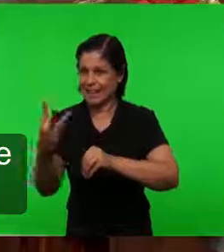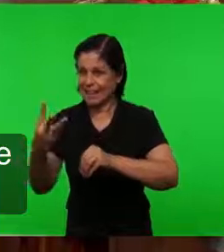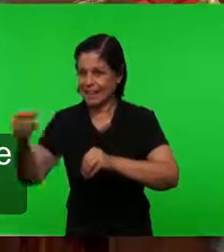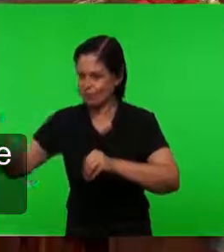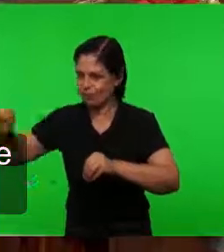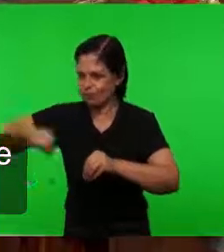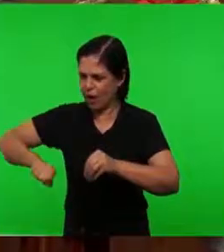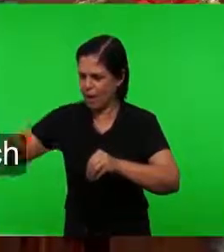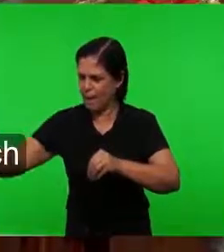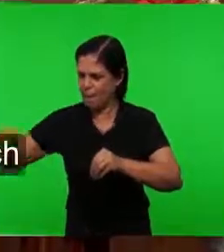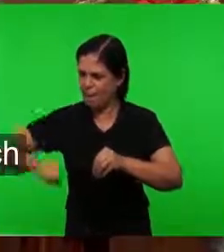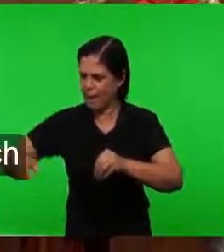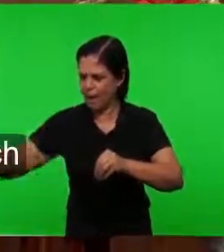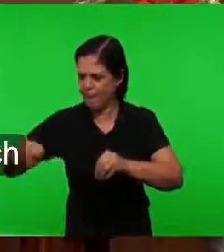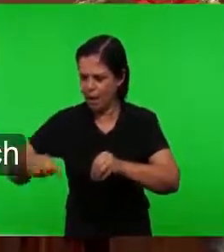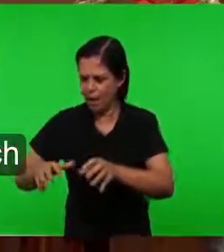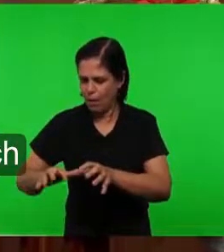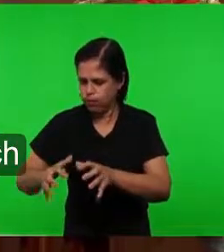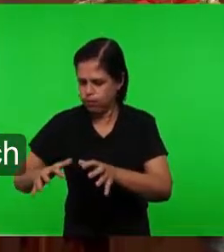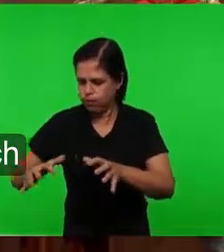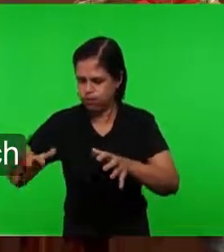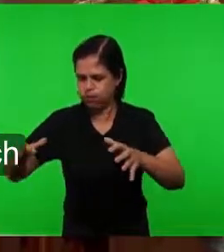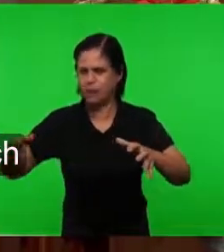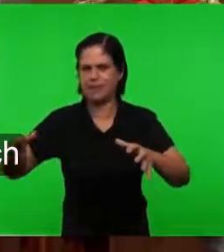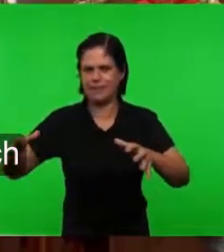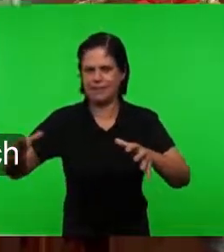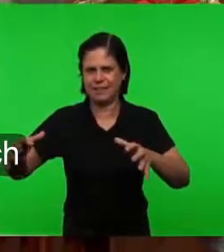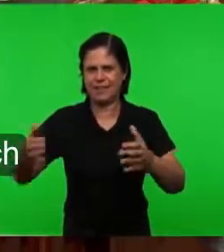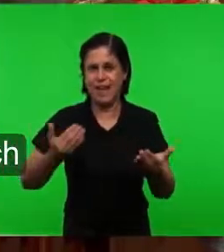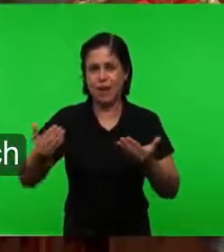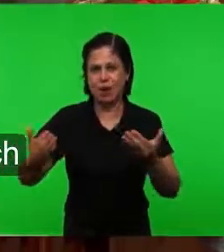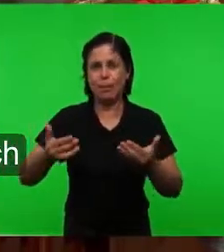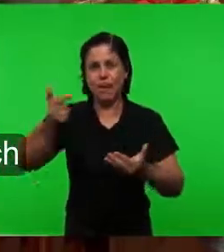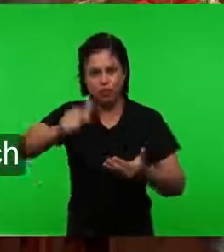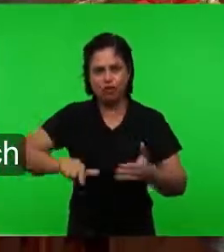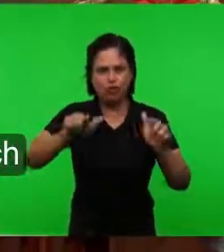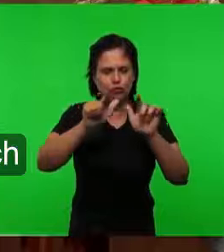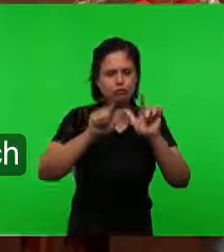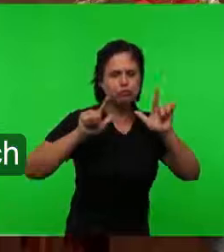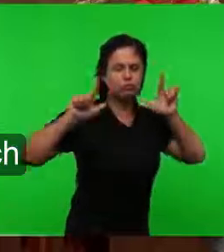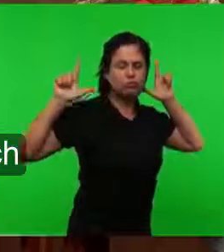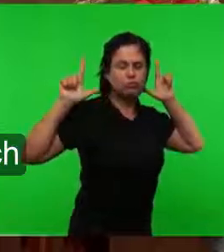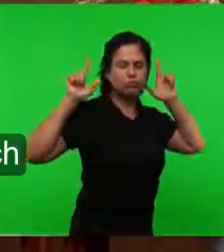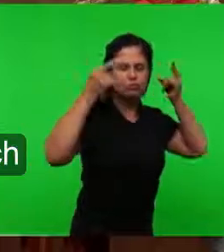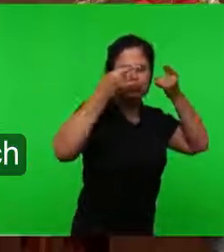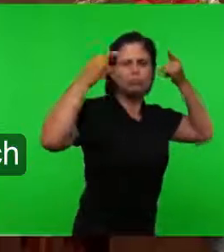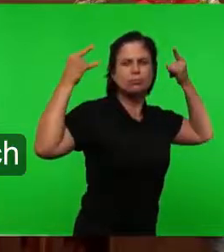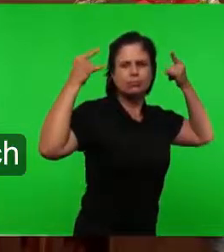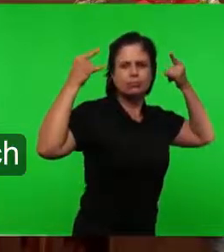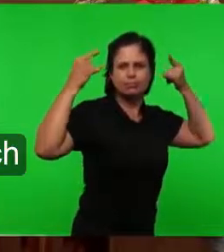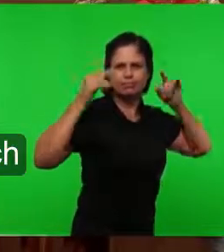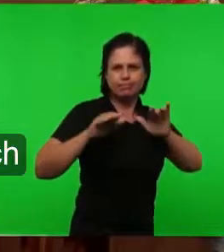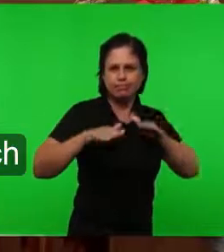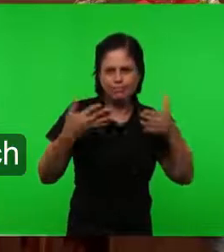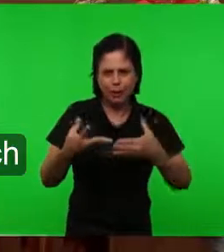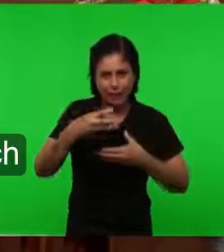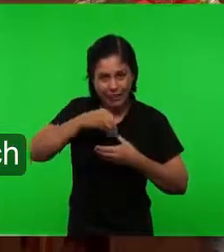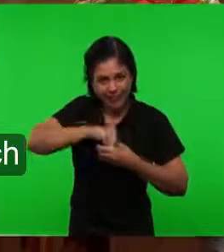outra vez A aparência Lembrando o seguinte Que A vida vida Interior